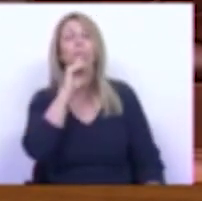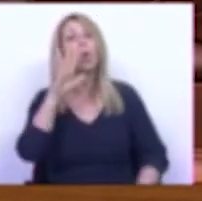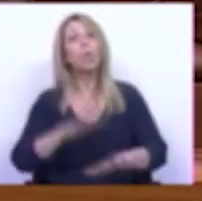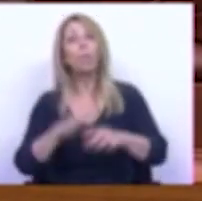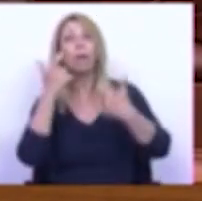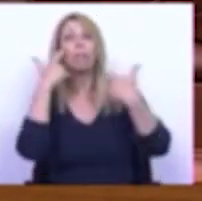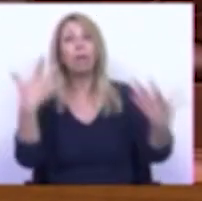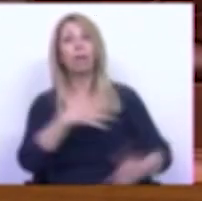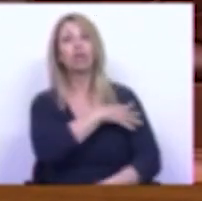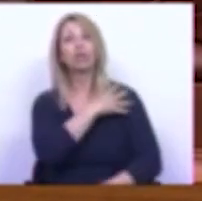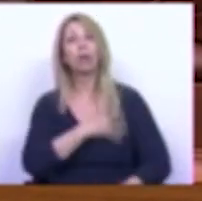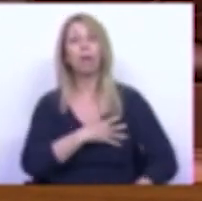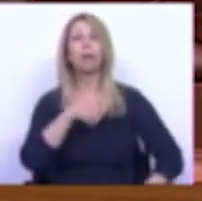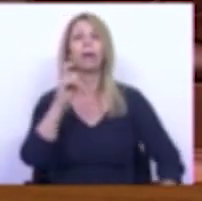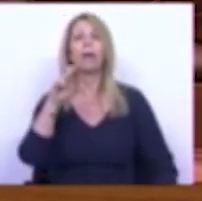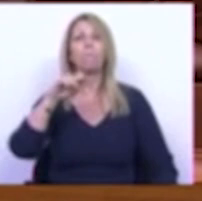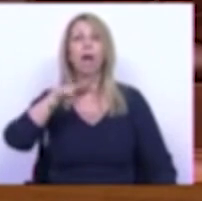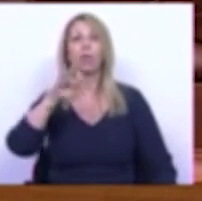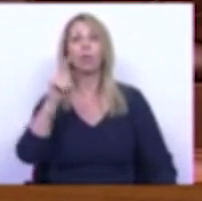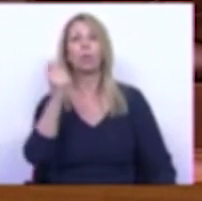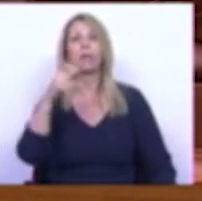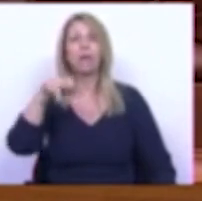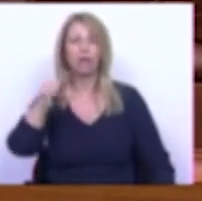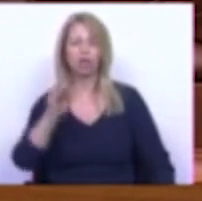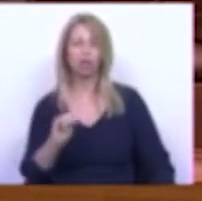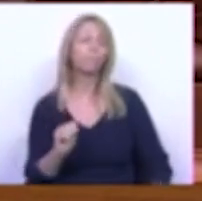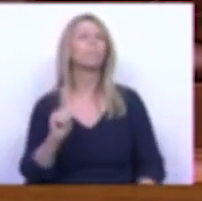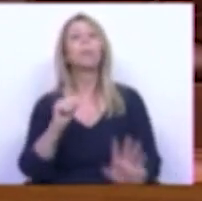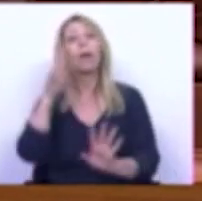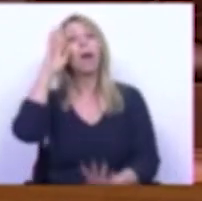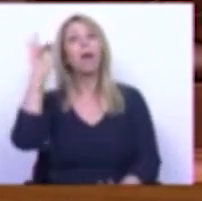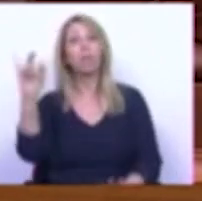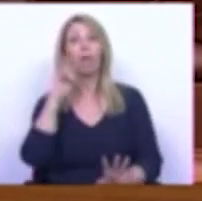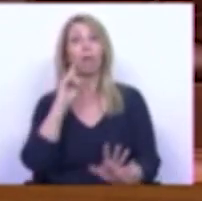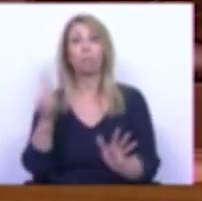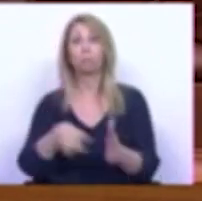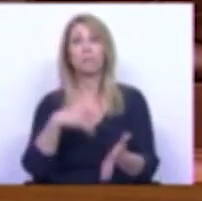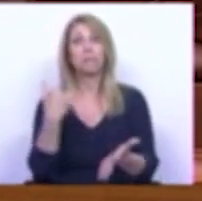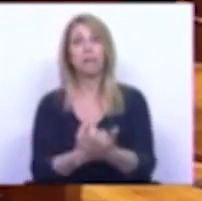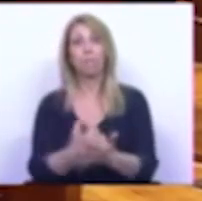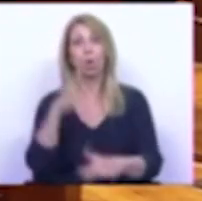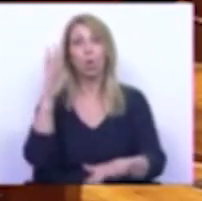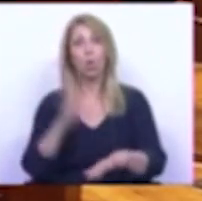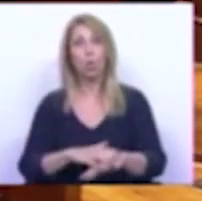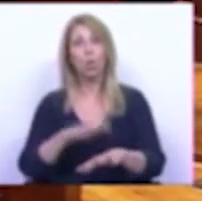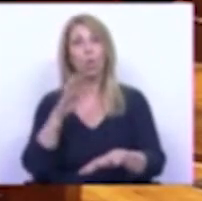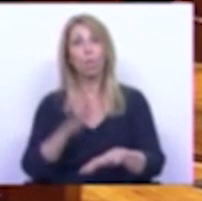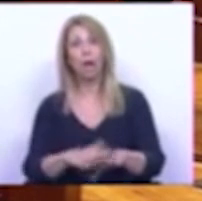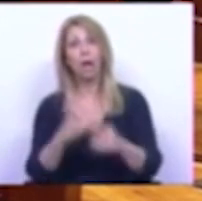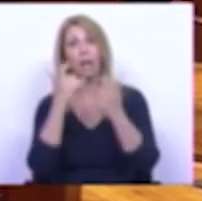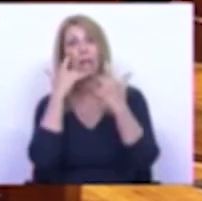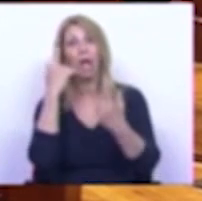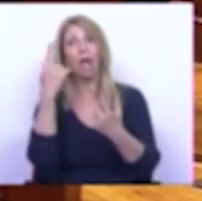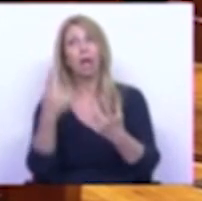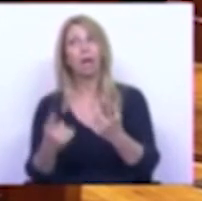é do General Ramalhante A ideia permanente de que a culpa é algo do